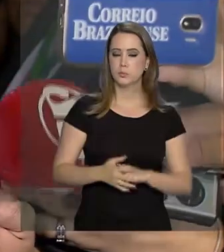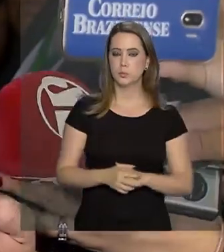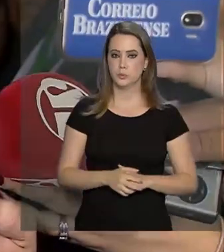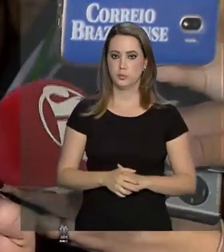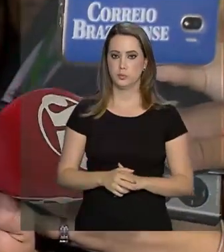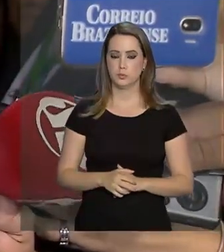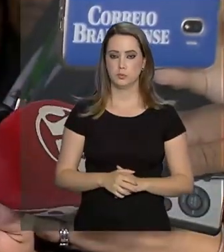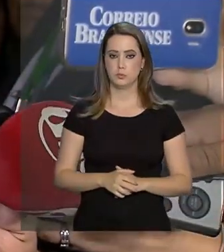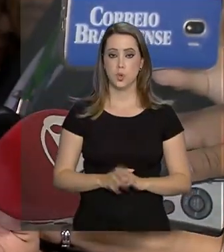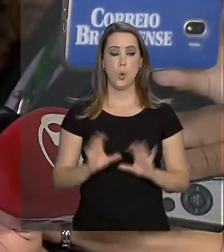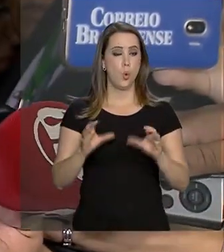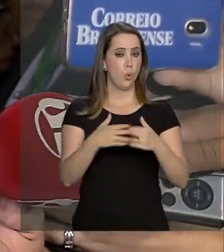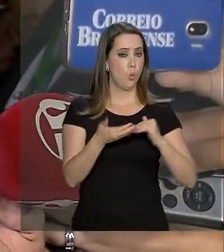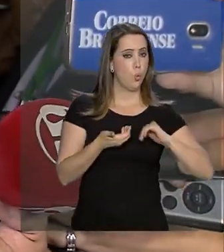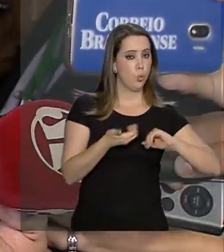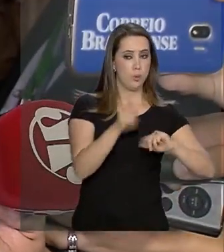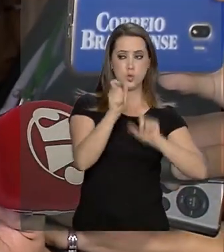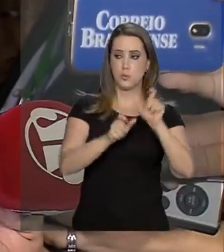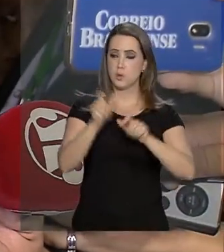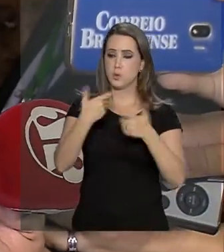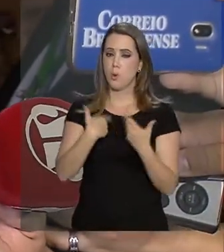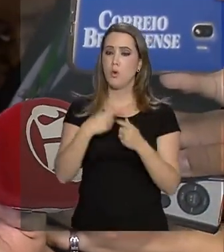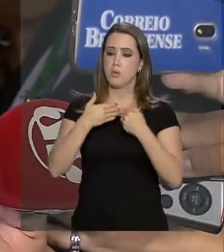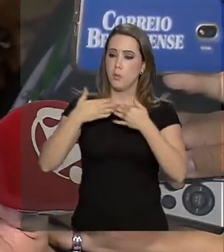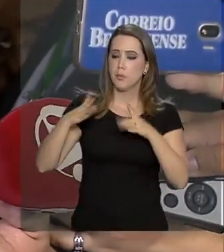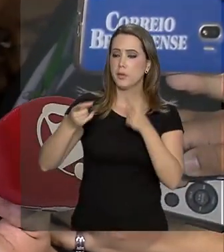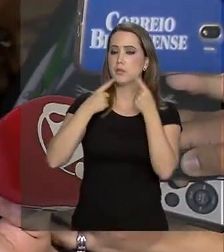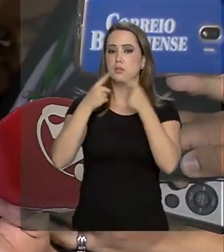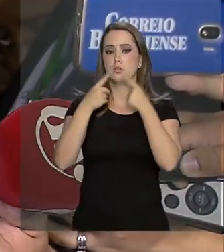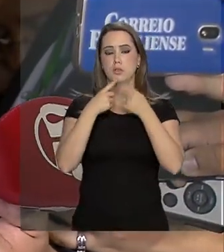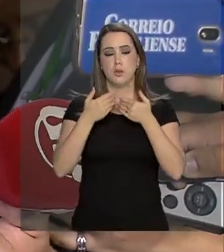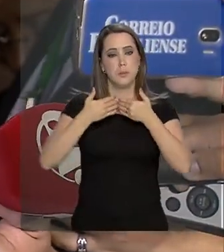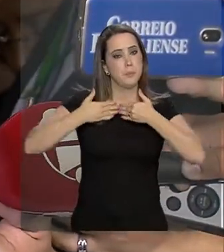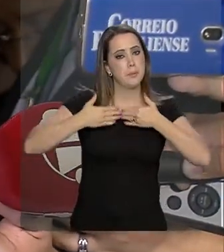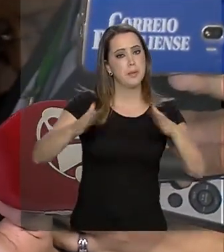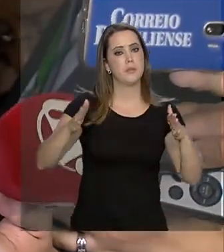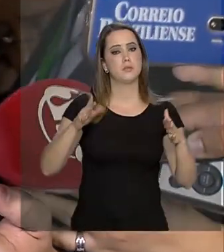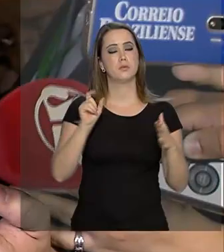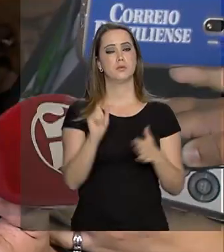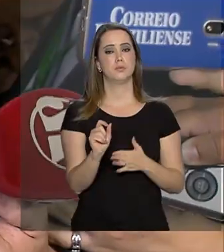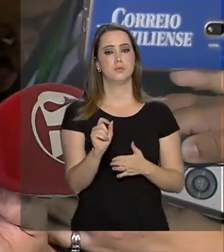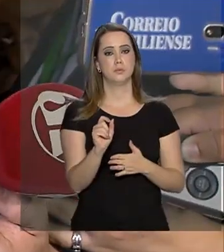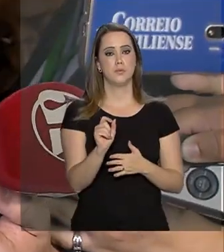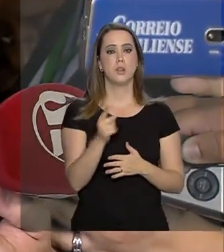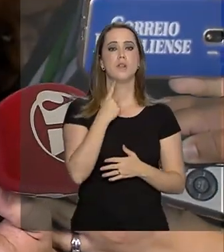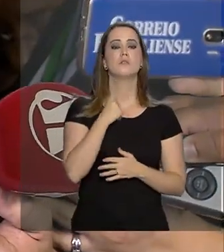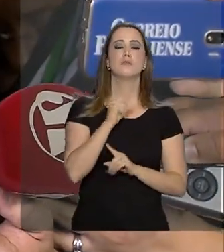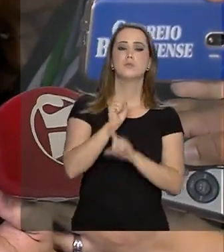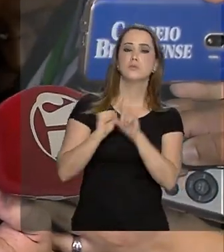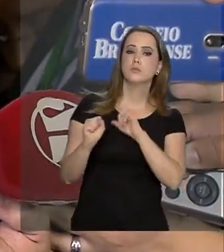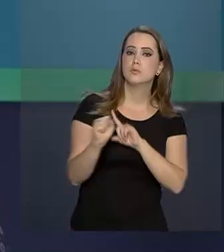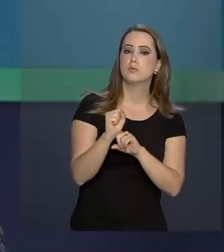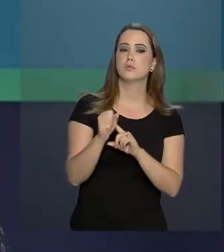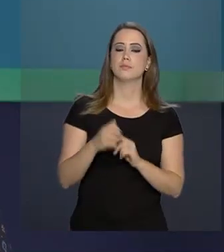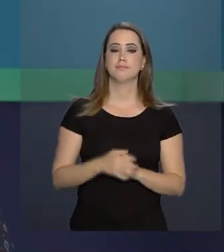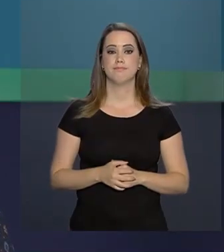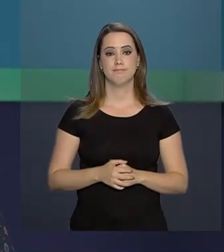Os parlamentares estão abertos ao diálogo, estão abertos aos anseios da sociedade.